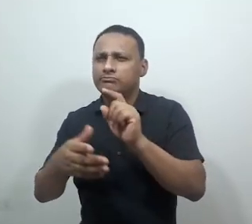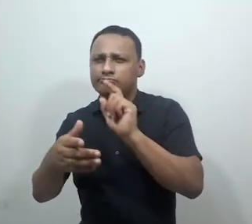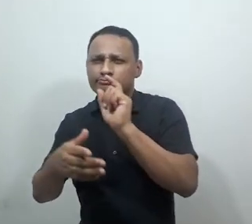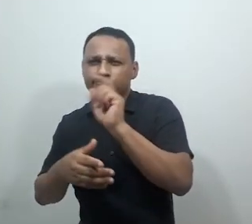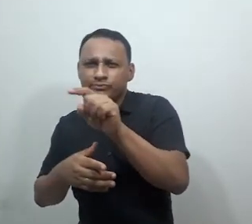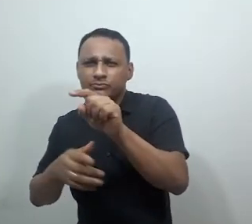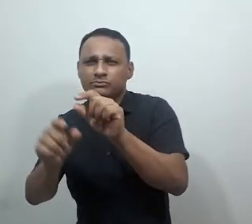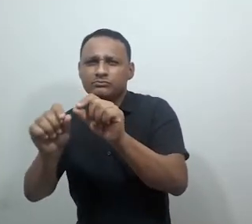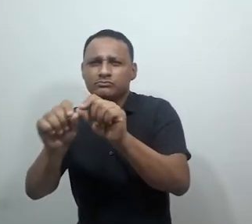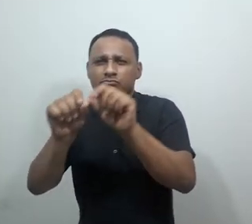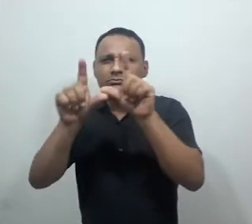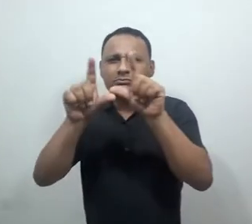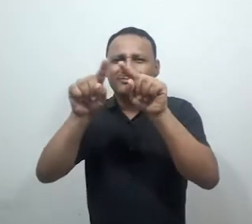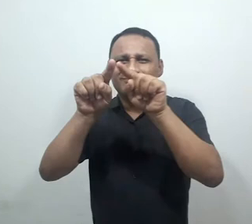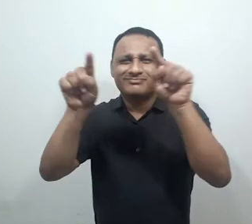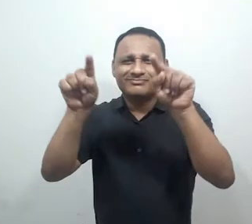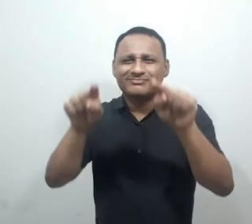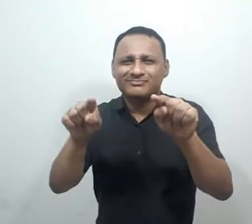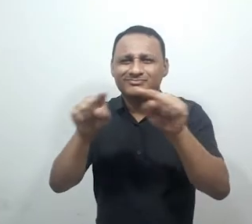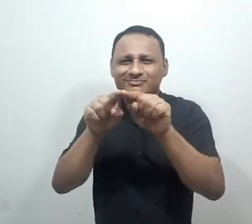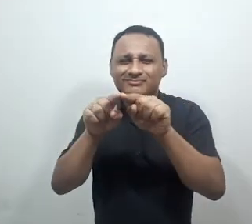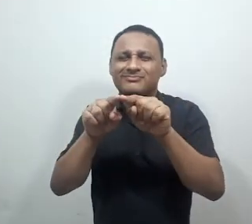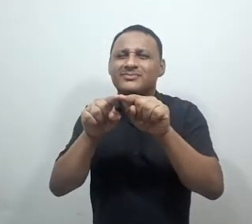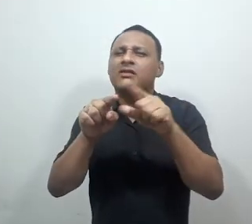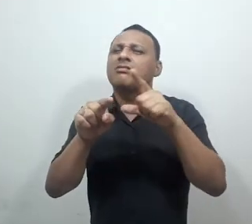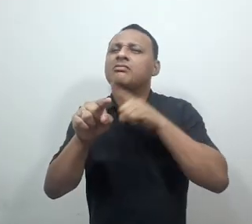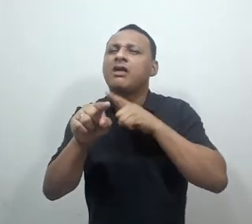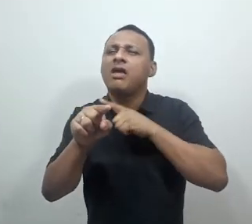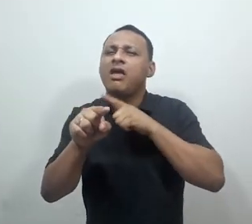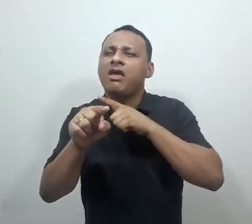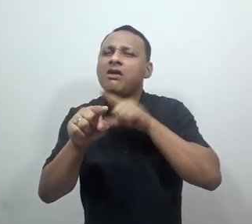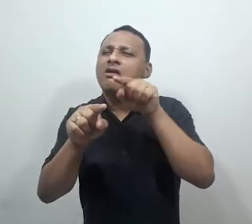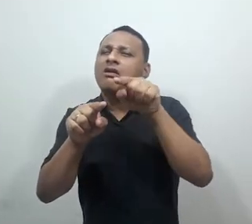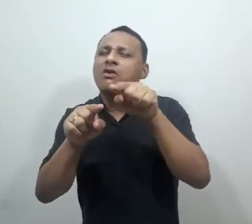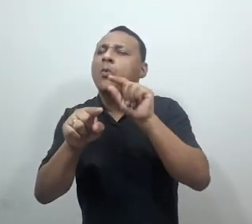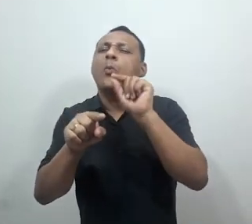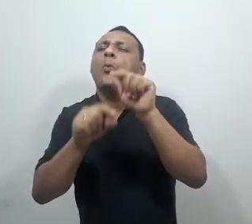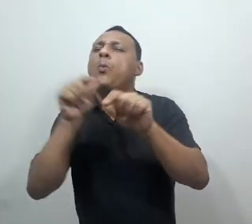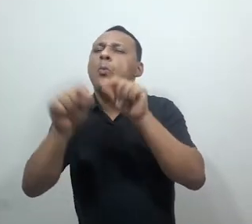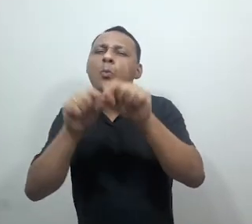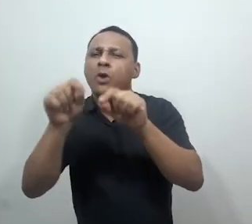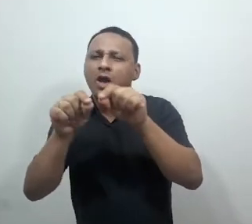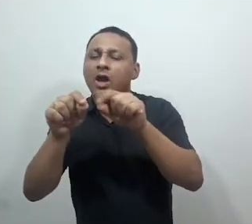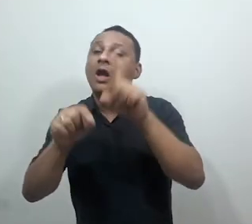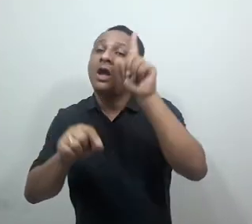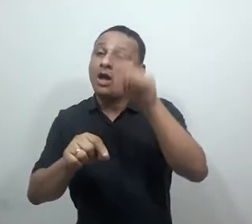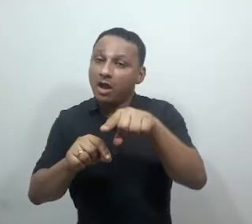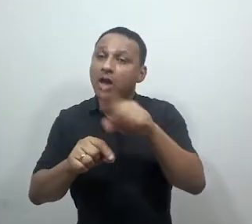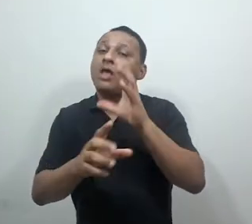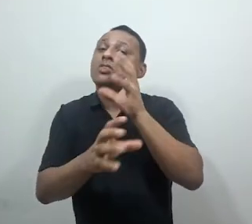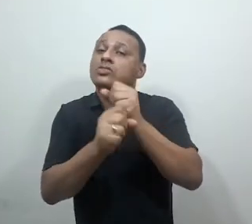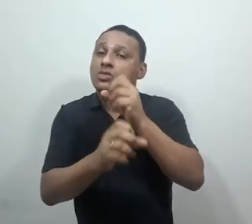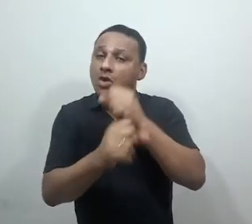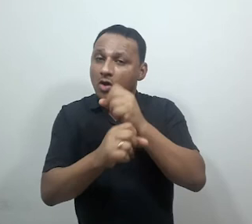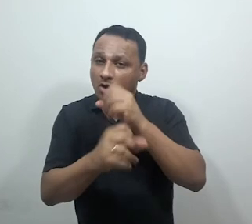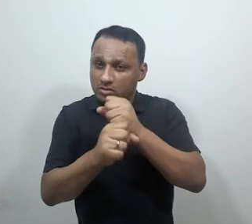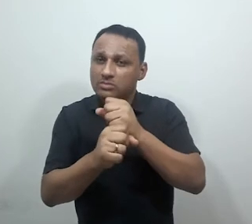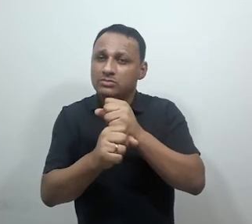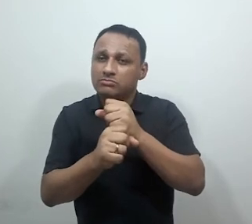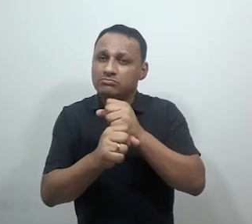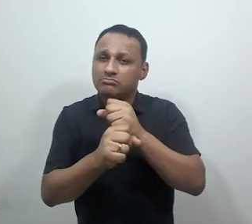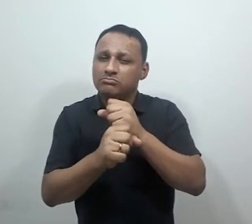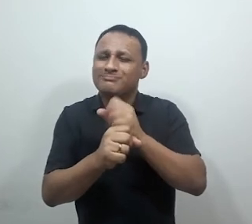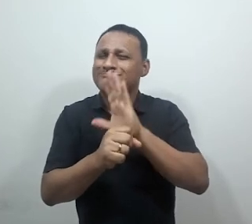itens de avaliação, essas notas. Esta caixa representa uma categoria de nota. No caso, temos